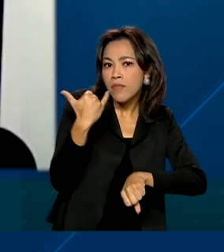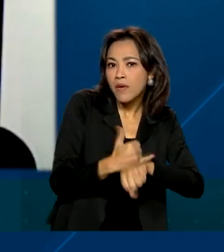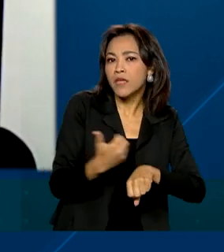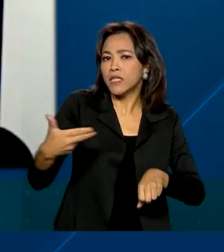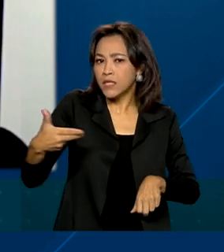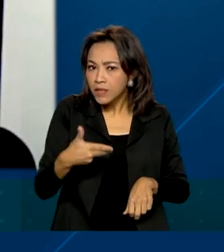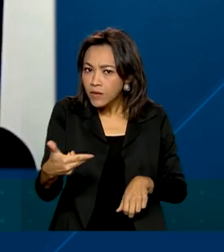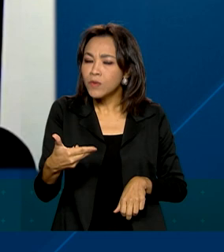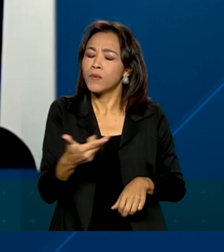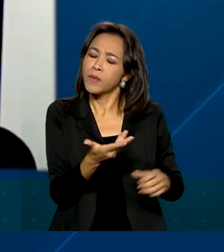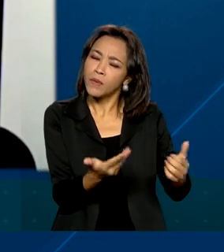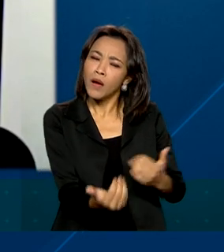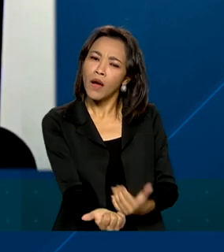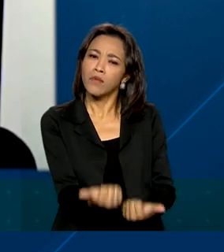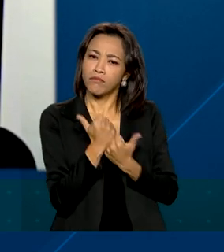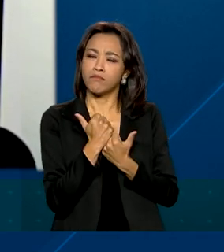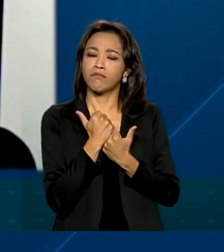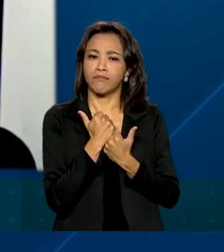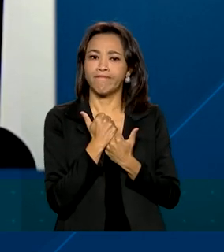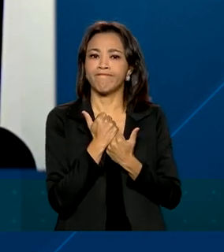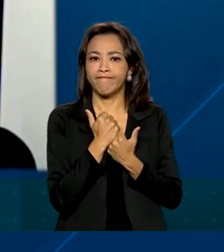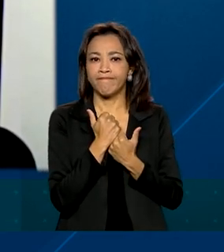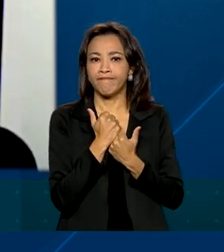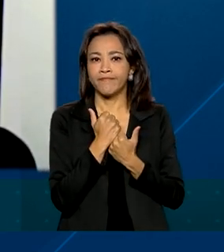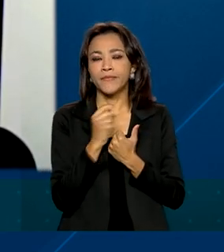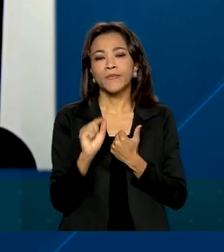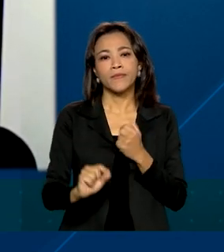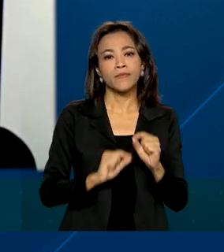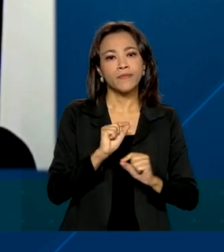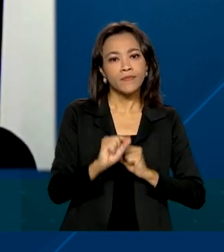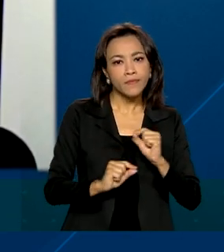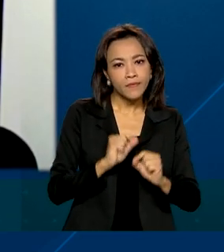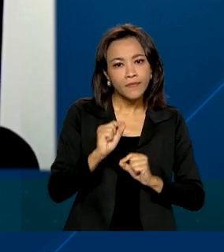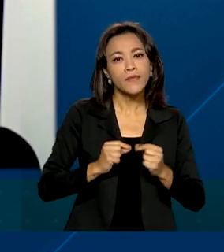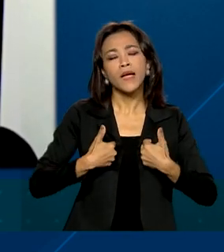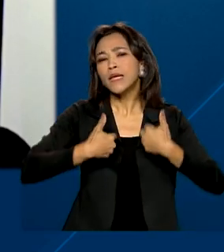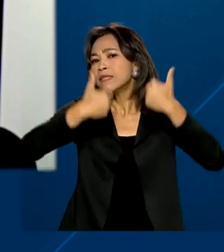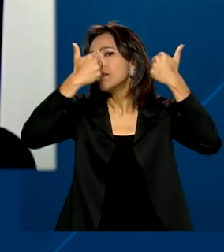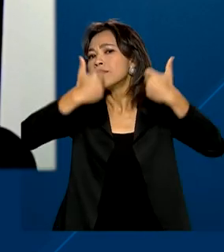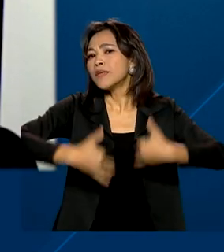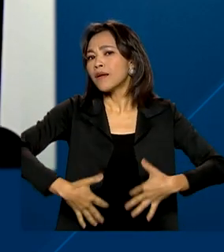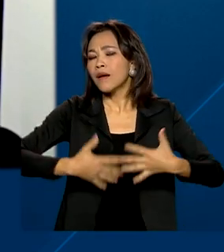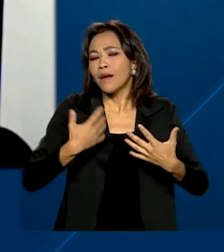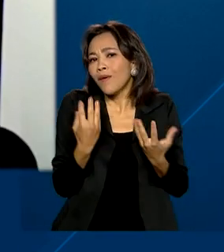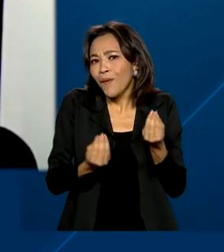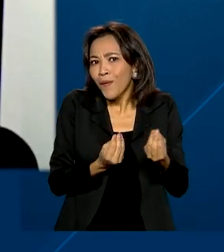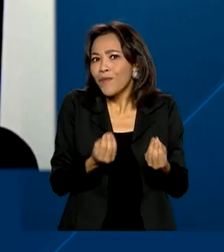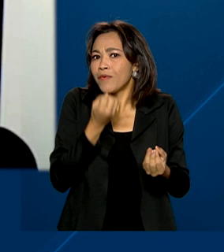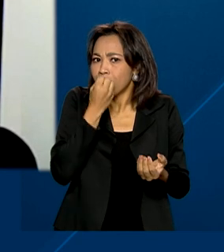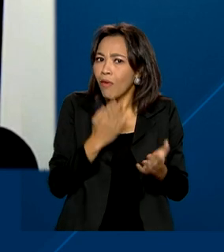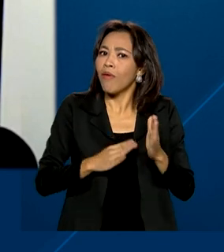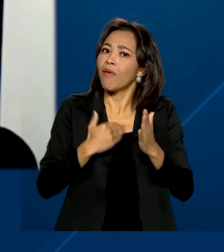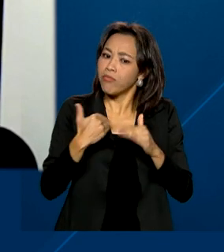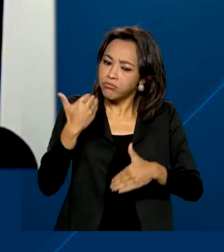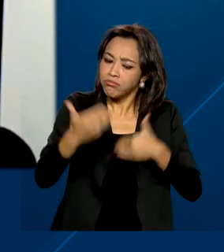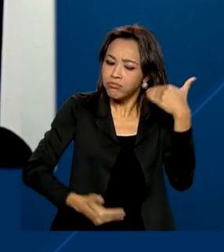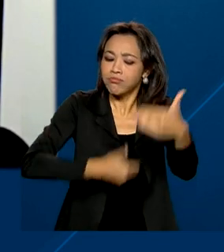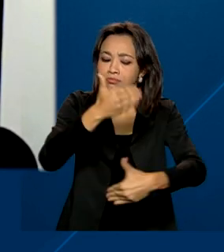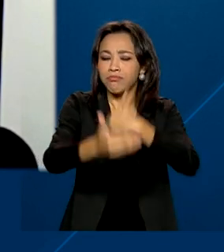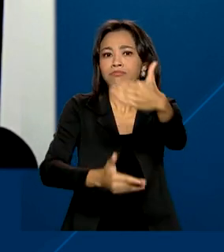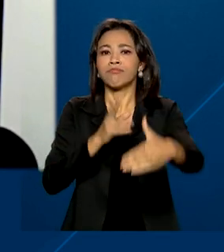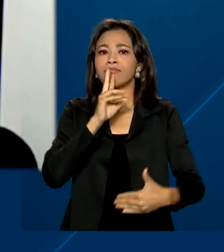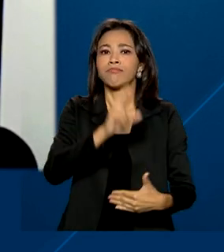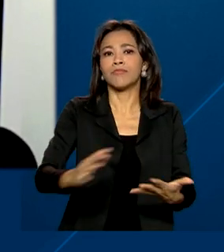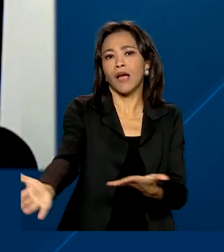isso ajuda a contribuir, ajuda a explicar melhor o resultado do desempenho da